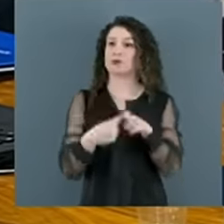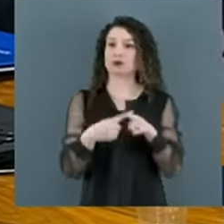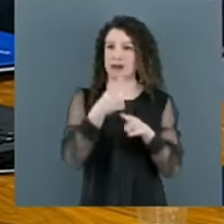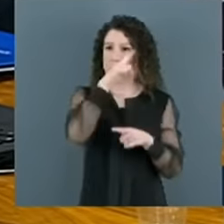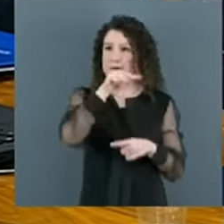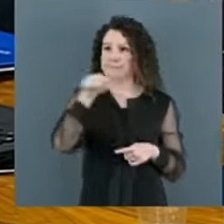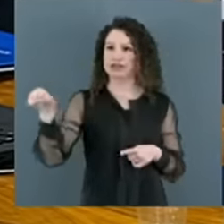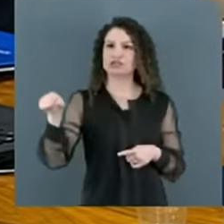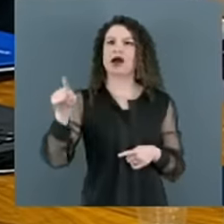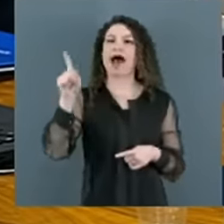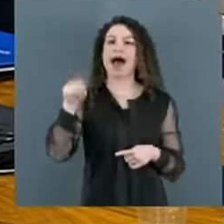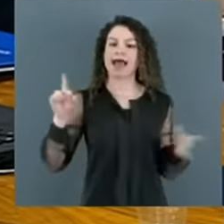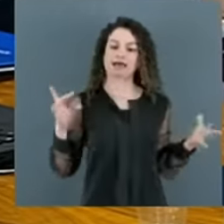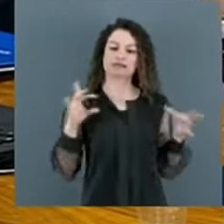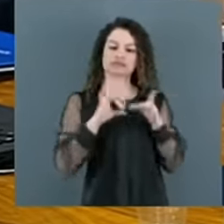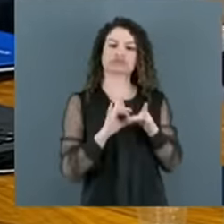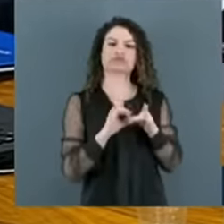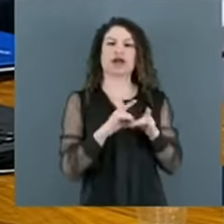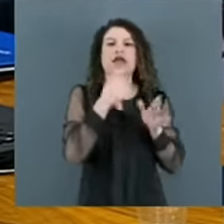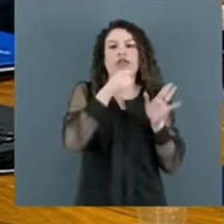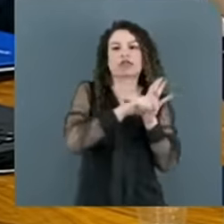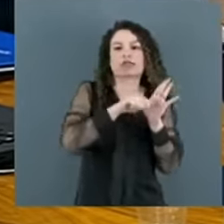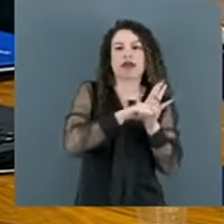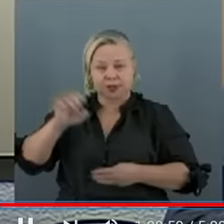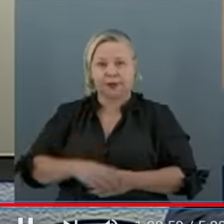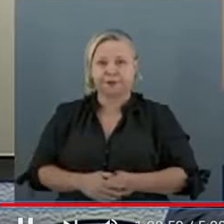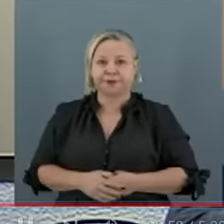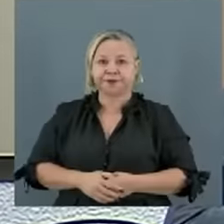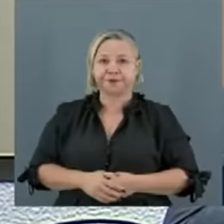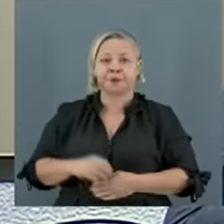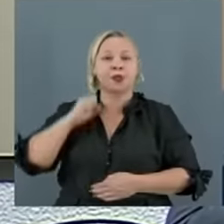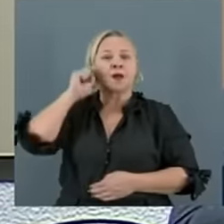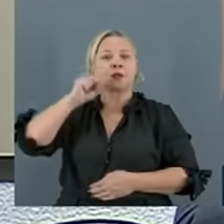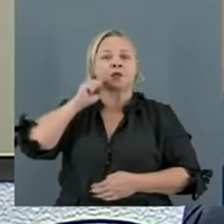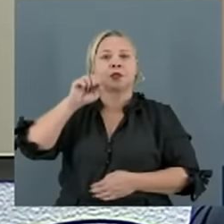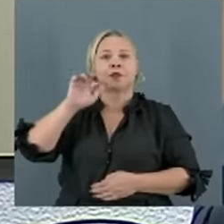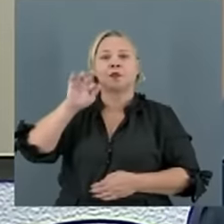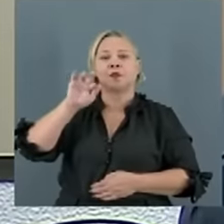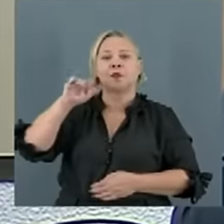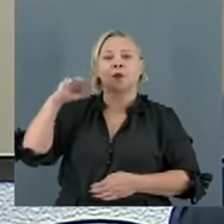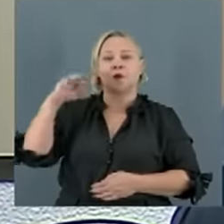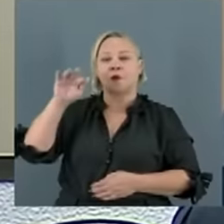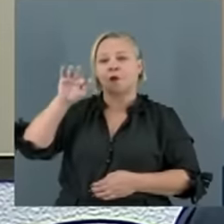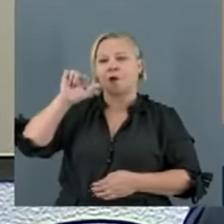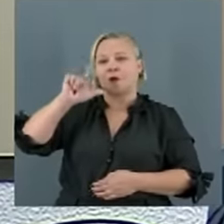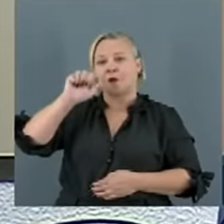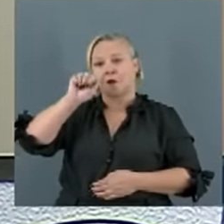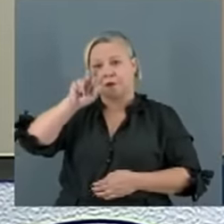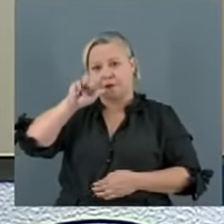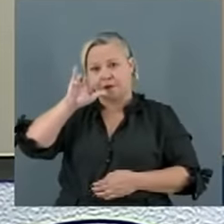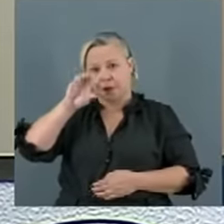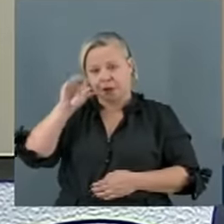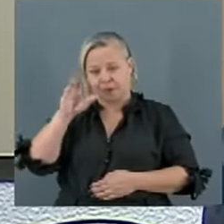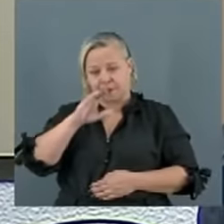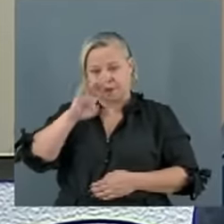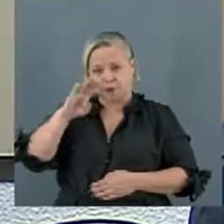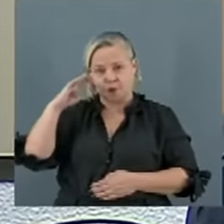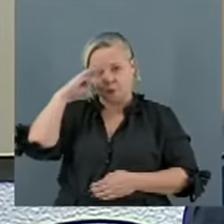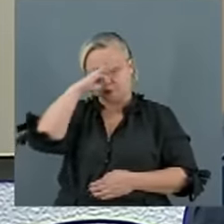se associando a traficantes. Isso é perigosíssimo. A DPF, senador, o senhor sabe,